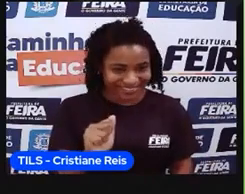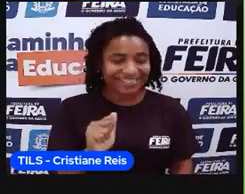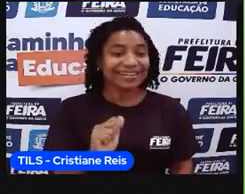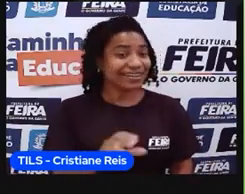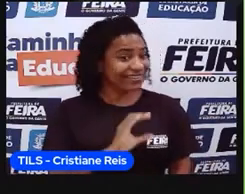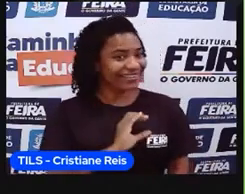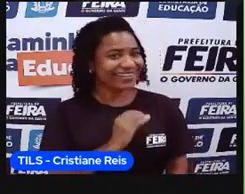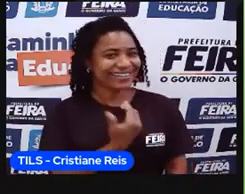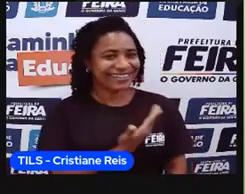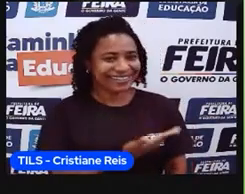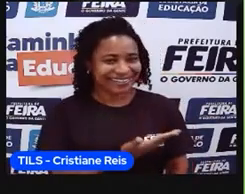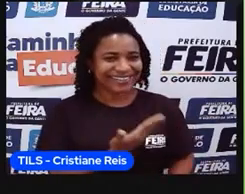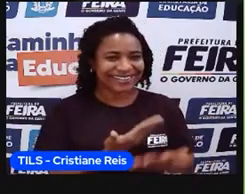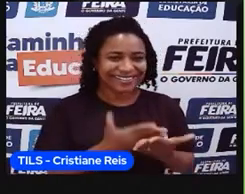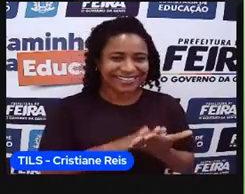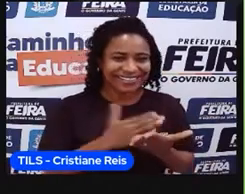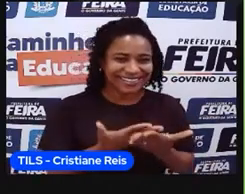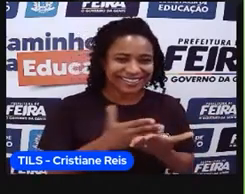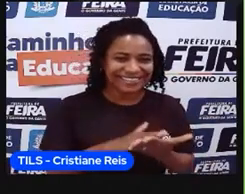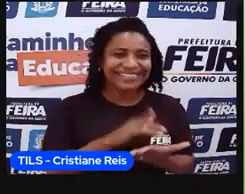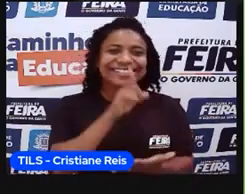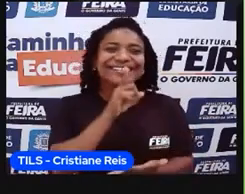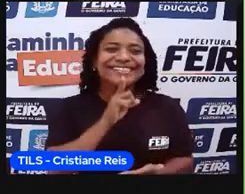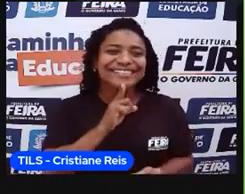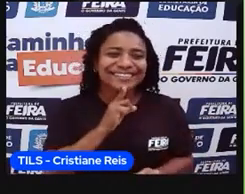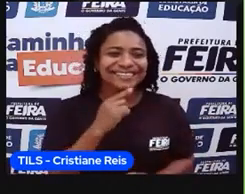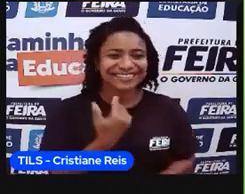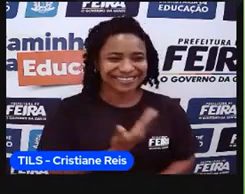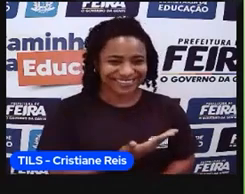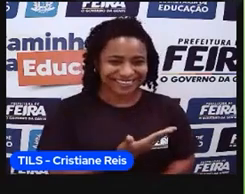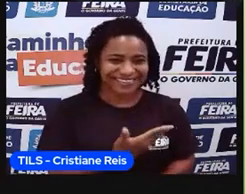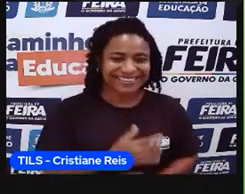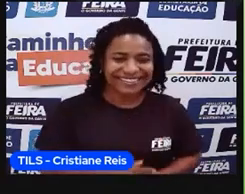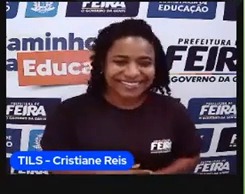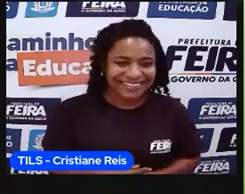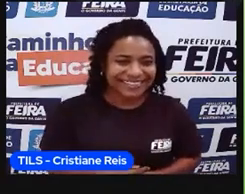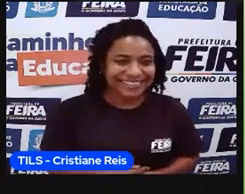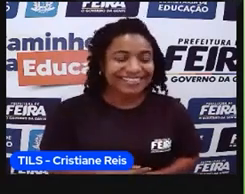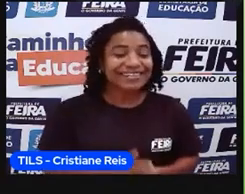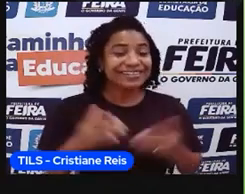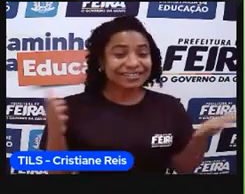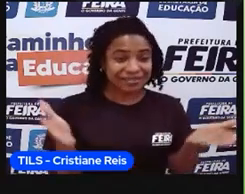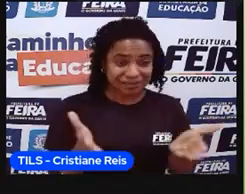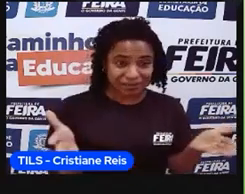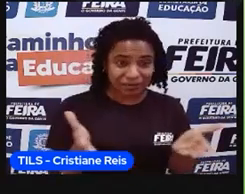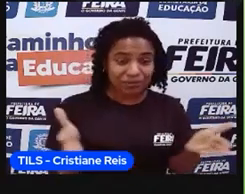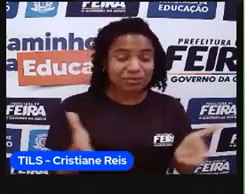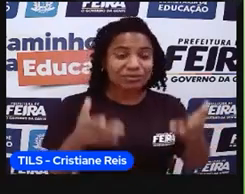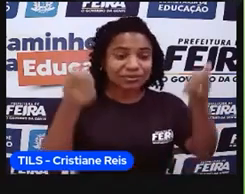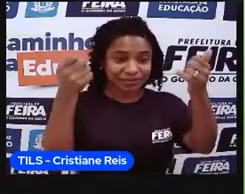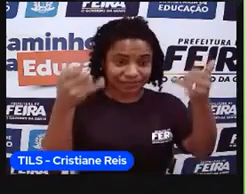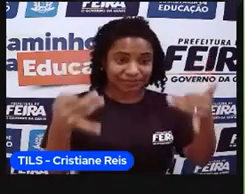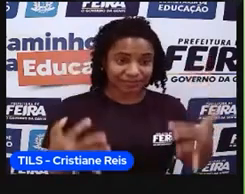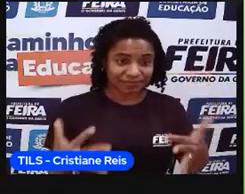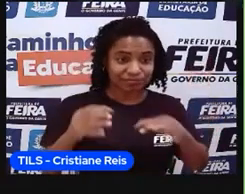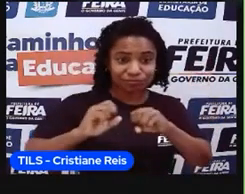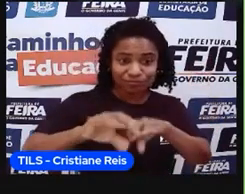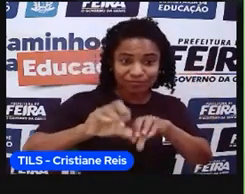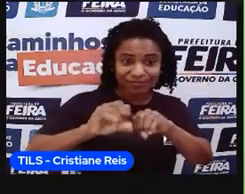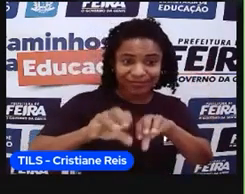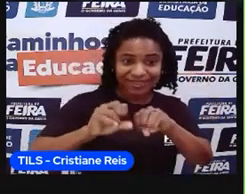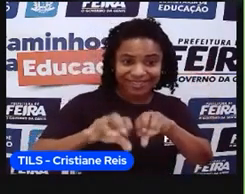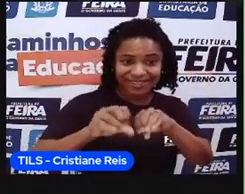Cristiane, que gosta de ser chamada de Cris, como vocês já sabem, né? E hoje nós vamos ter uma aula de